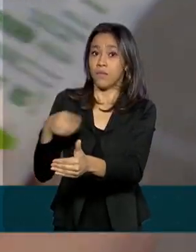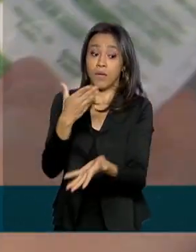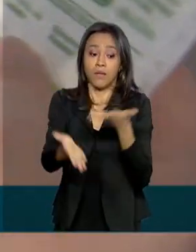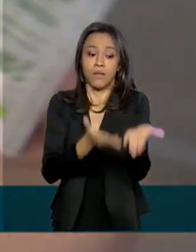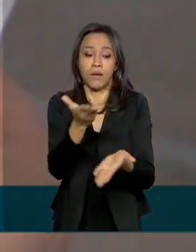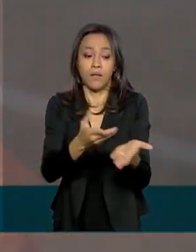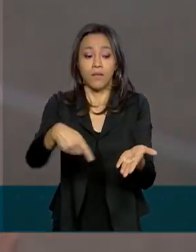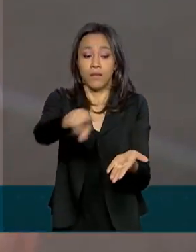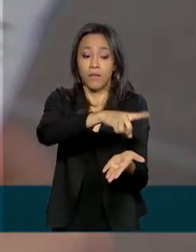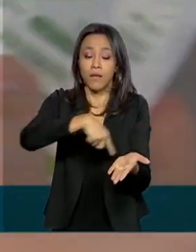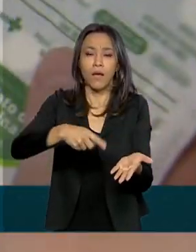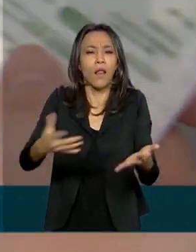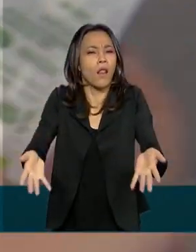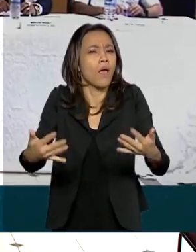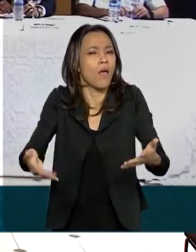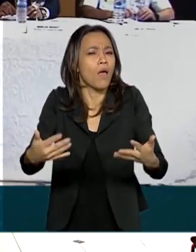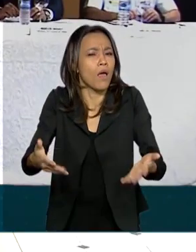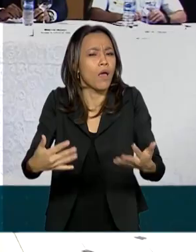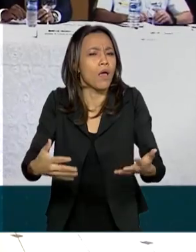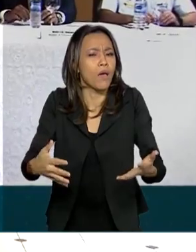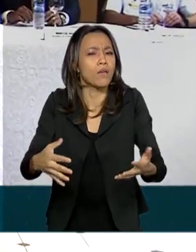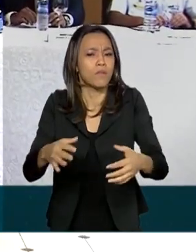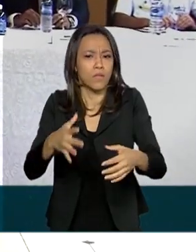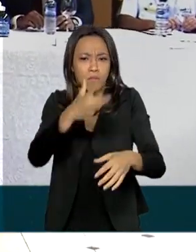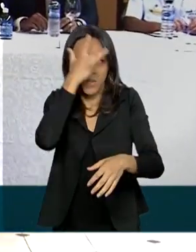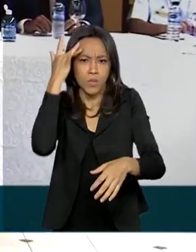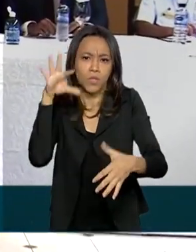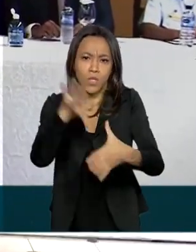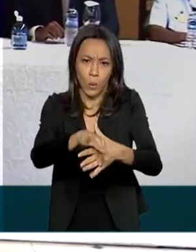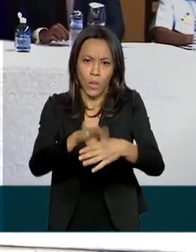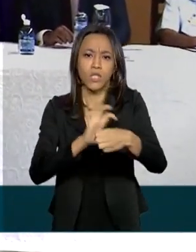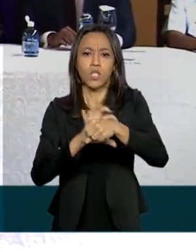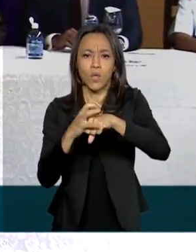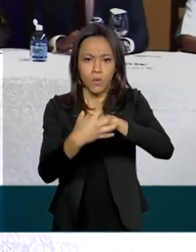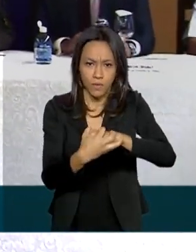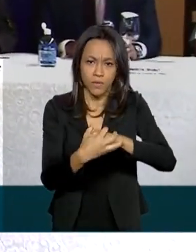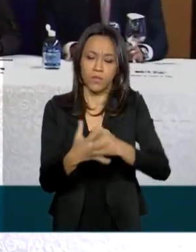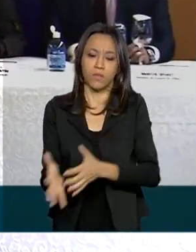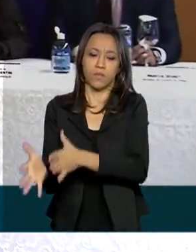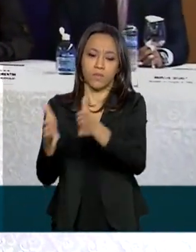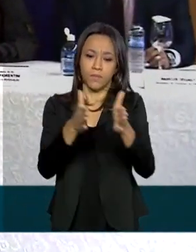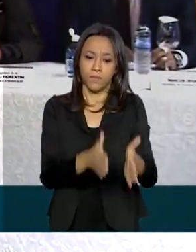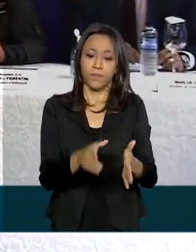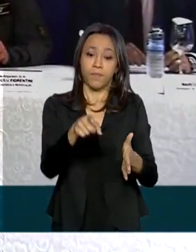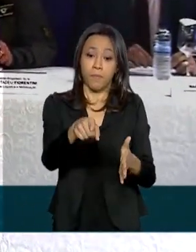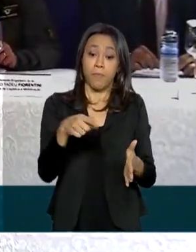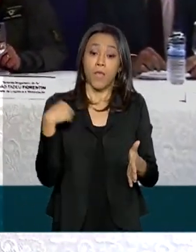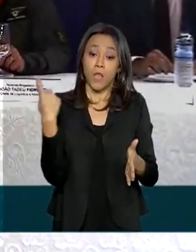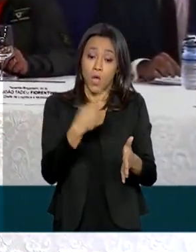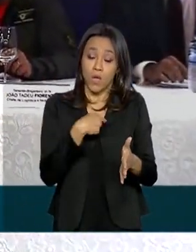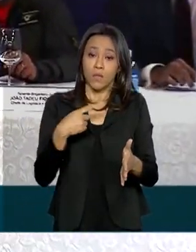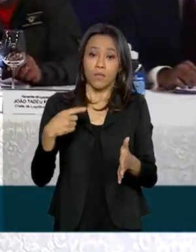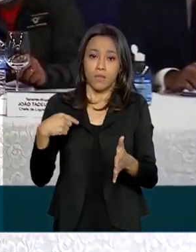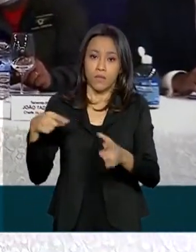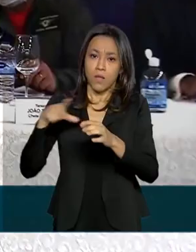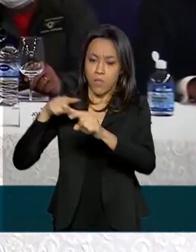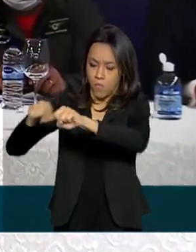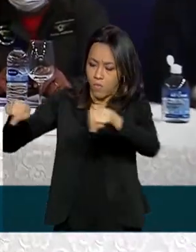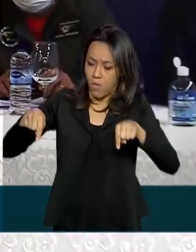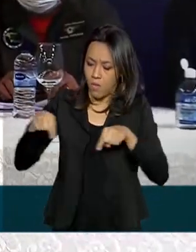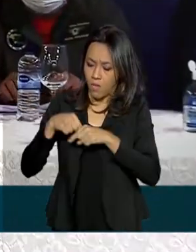leves da Covid-19. Nós fabricamos, principalmente o laboratório químico do exército, o LQF,